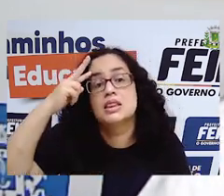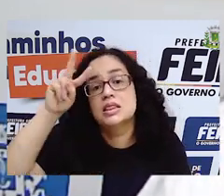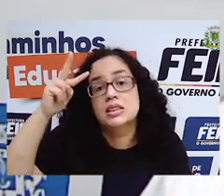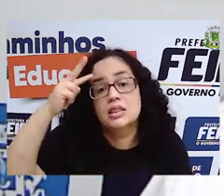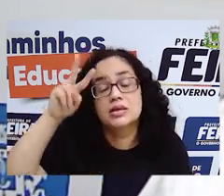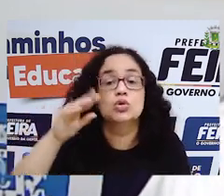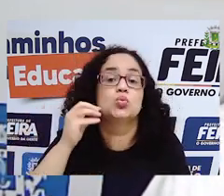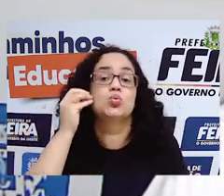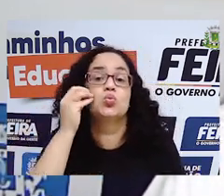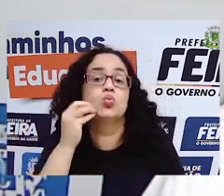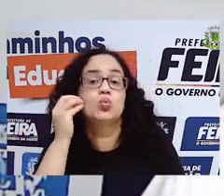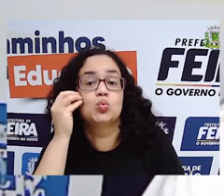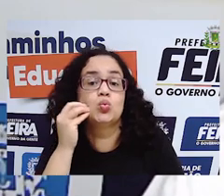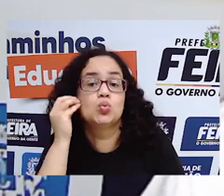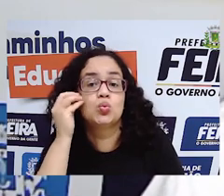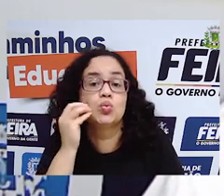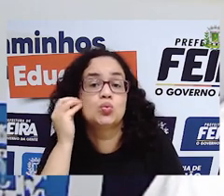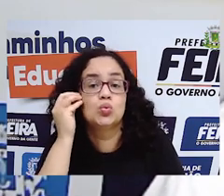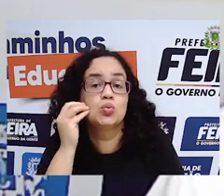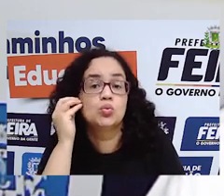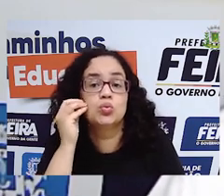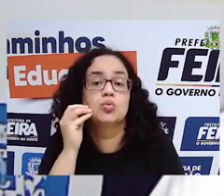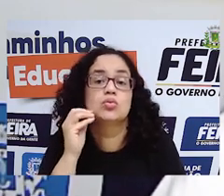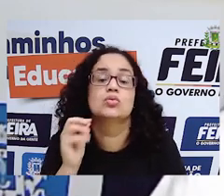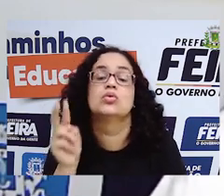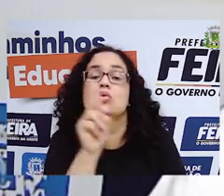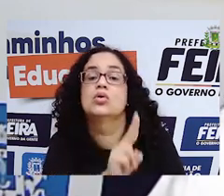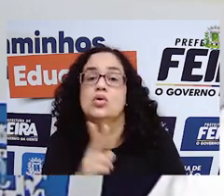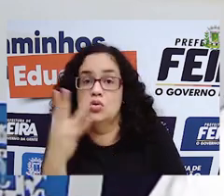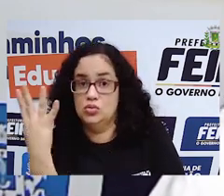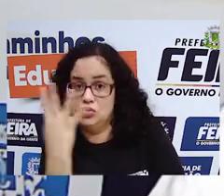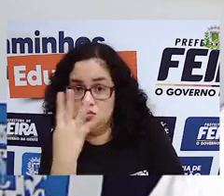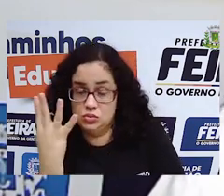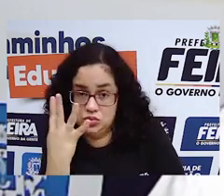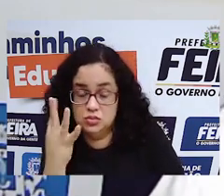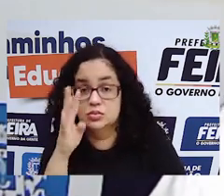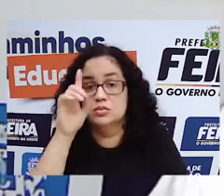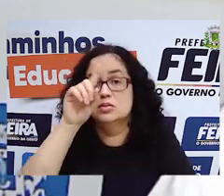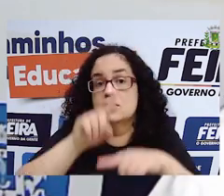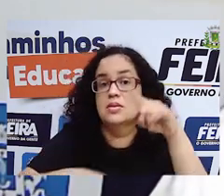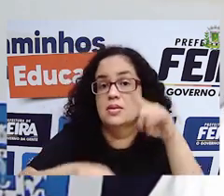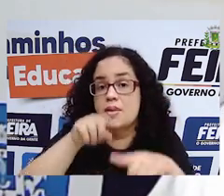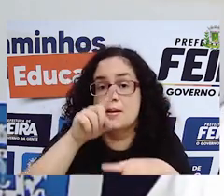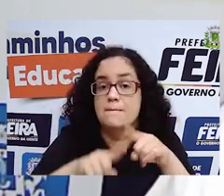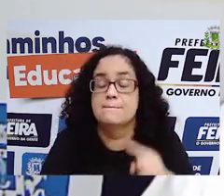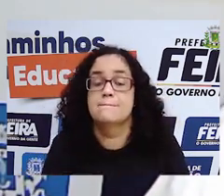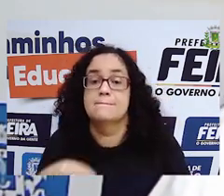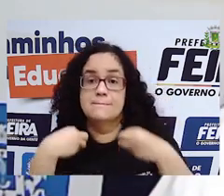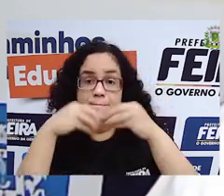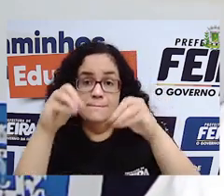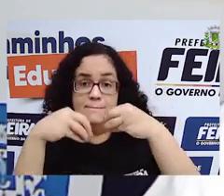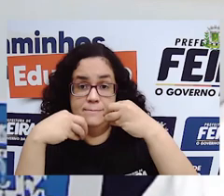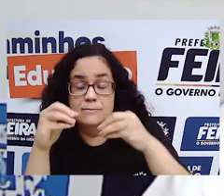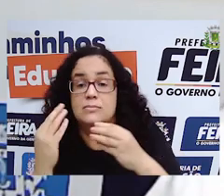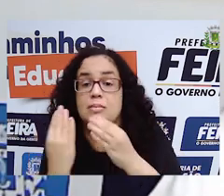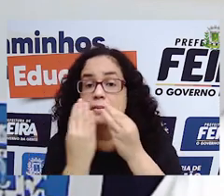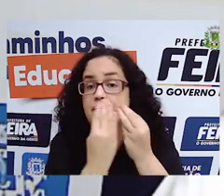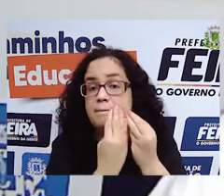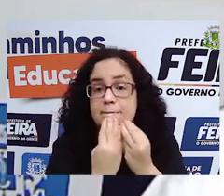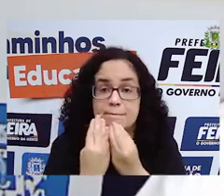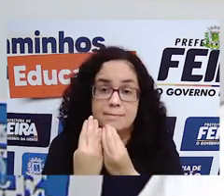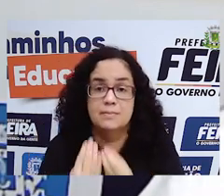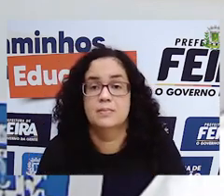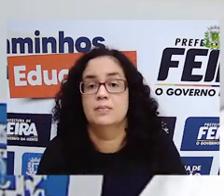experiência, a Pró reproduziu aqui, utilizando quatro tipos de materiais, não é? O alumínio, o plástico, guardanapo e o pedaço de